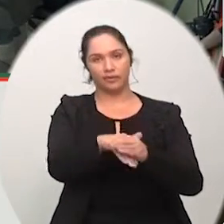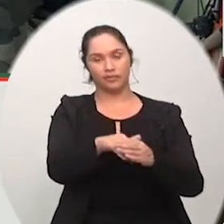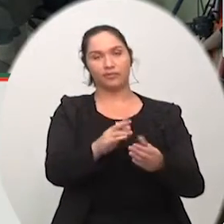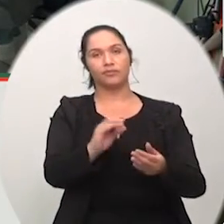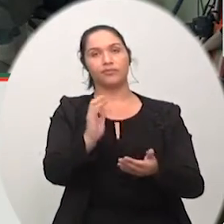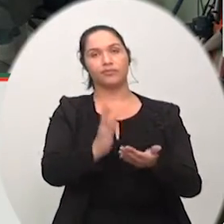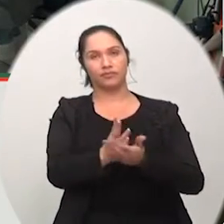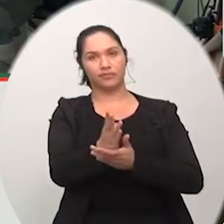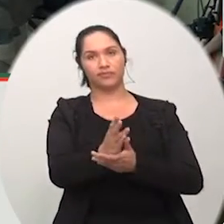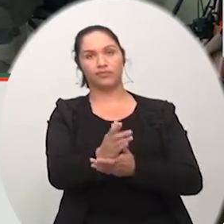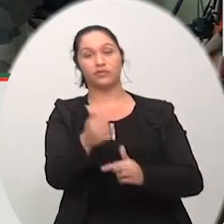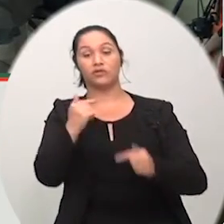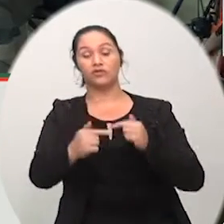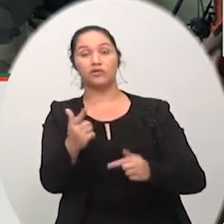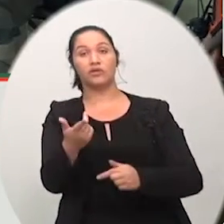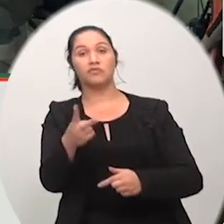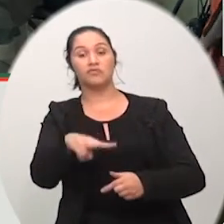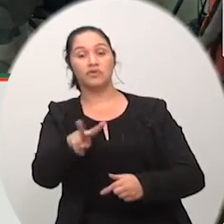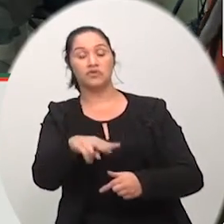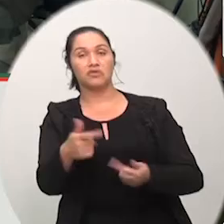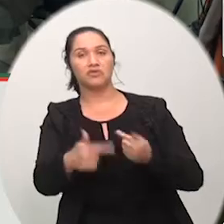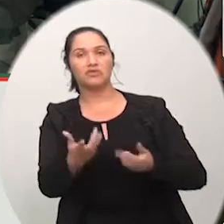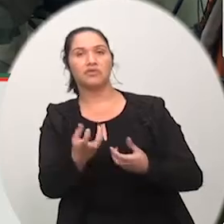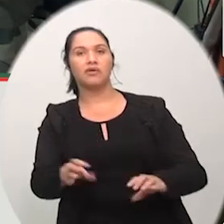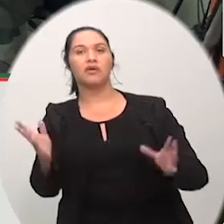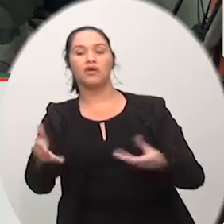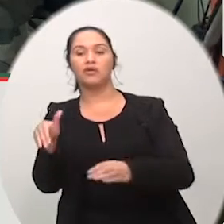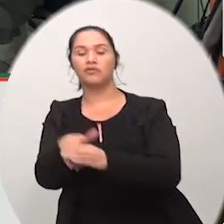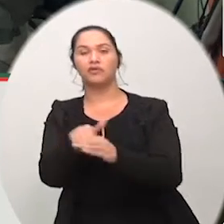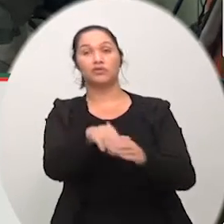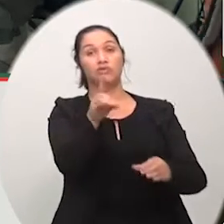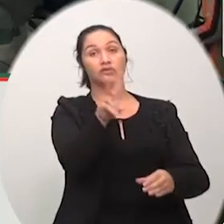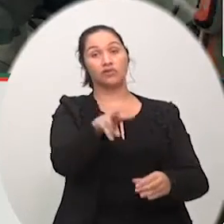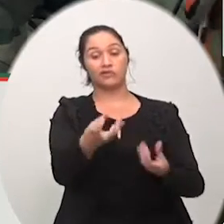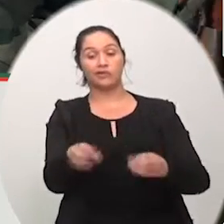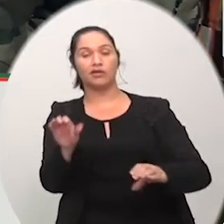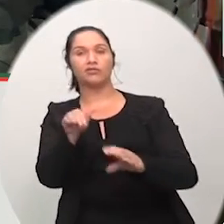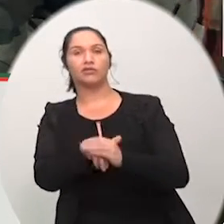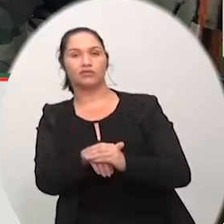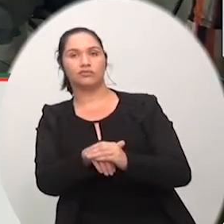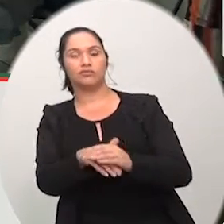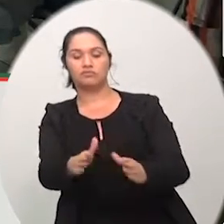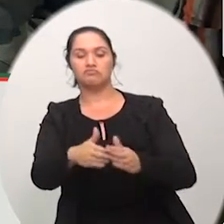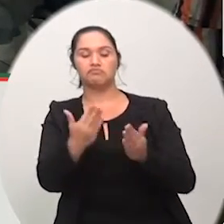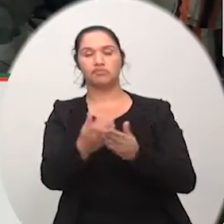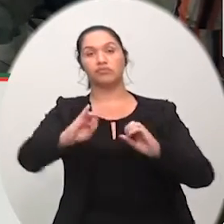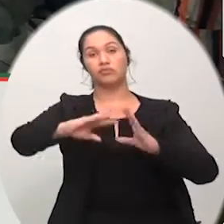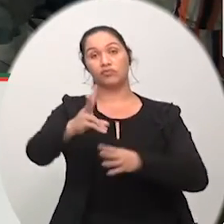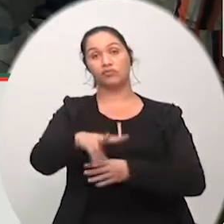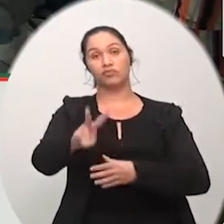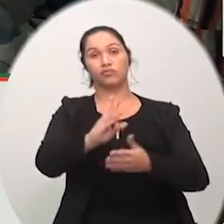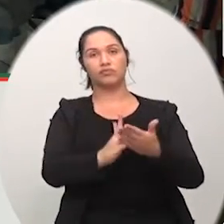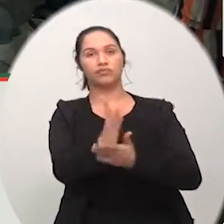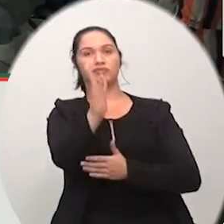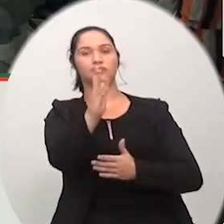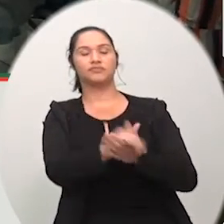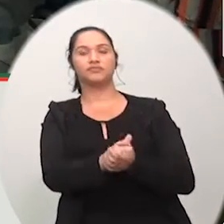havendo quem queira discutir está em votação os contrários se manifestam favorável permaneçam como estão aprovado por unanimidade